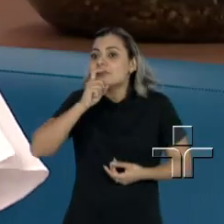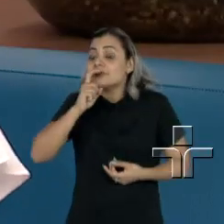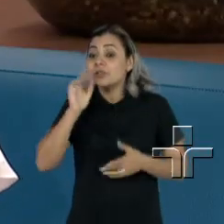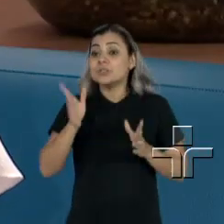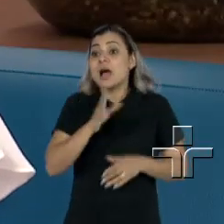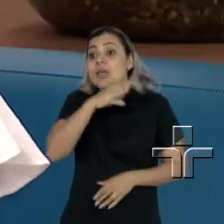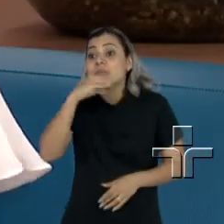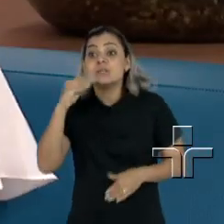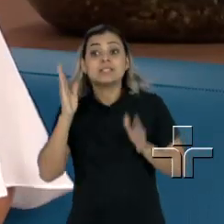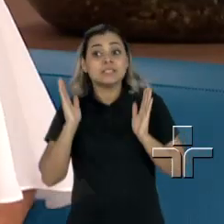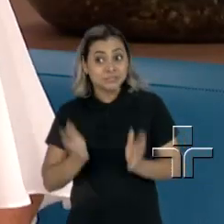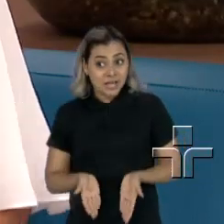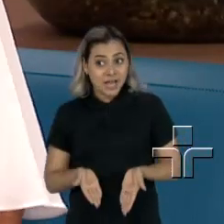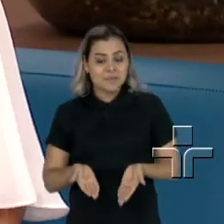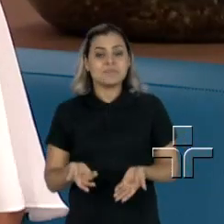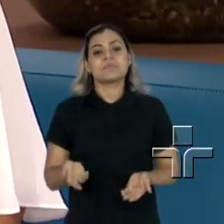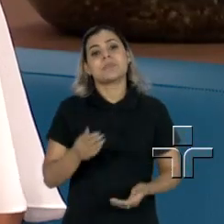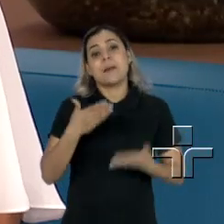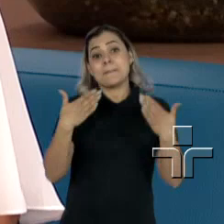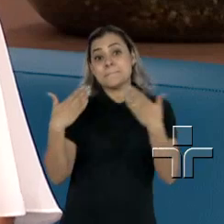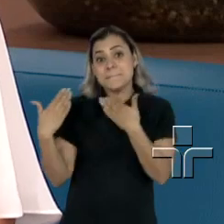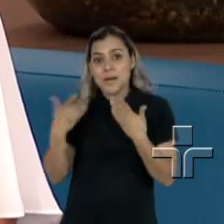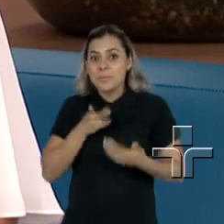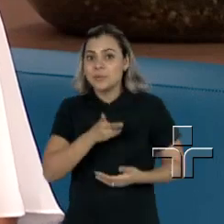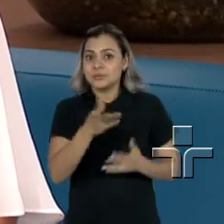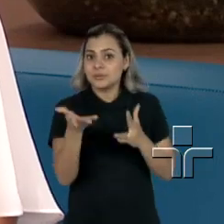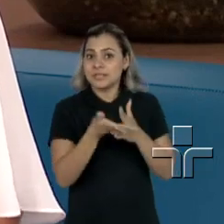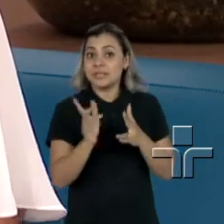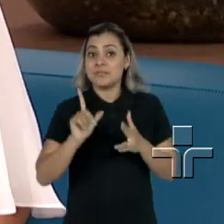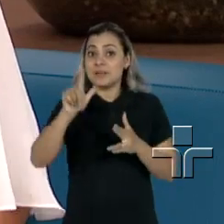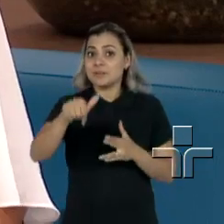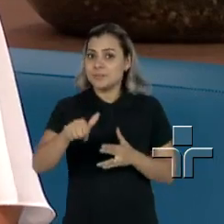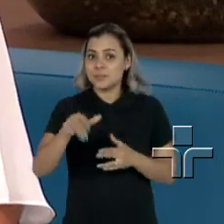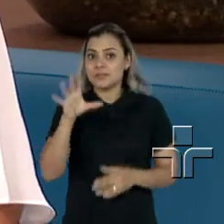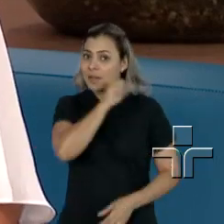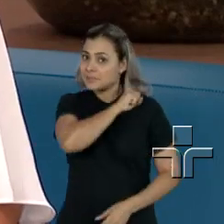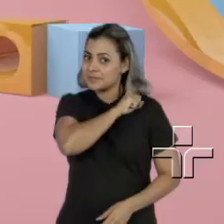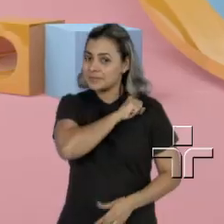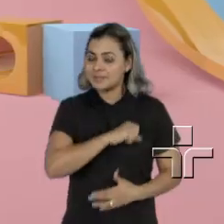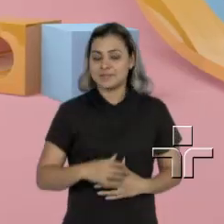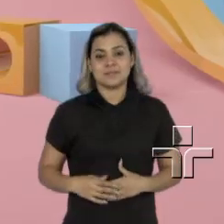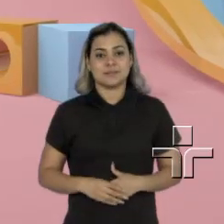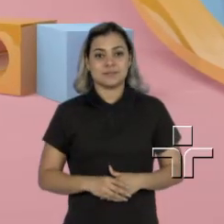-adolescentes, né, Rosana? O nosso papo continua no próximo bloco. Até já!